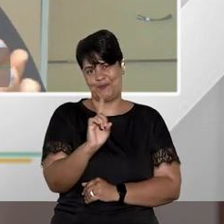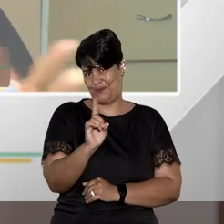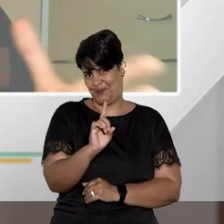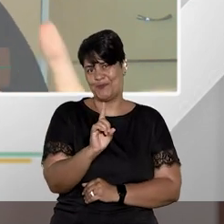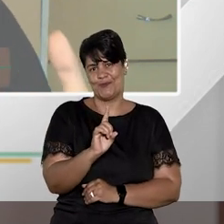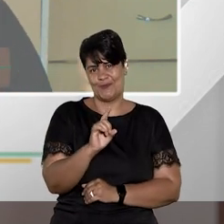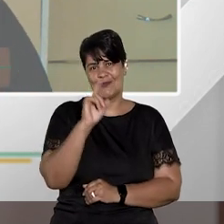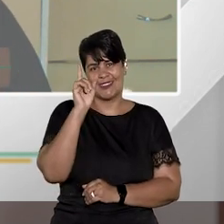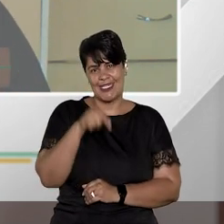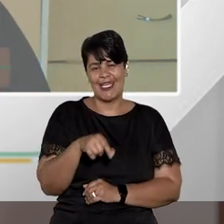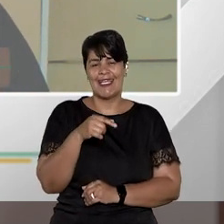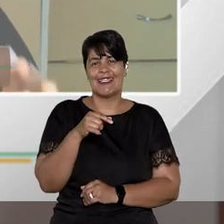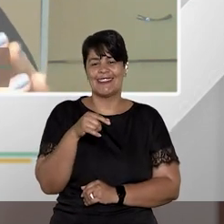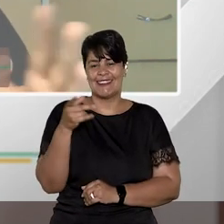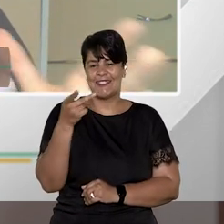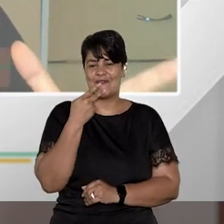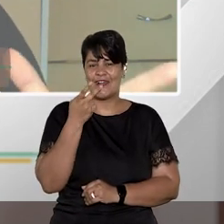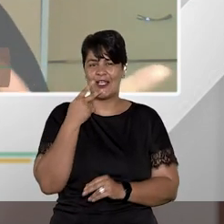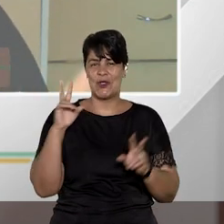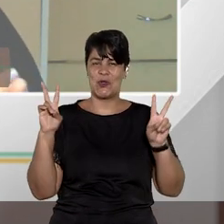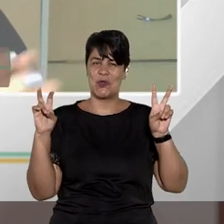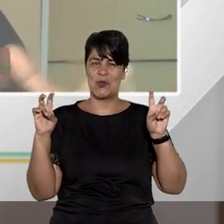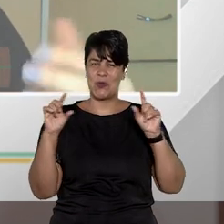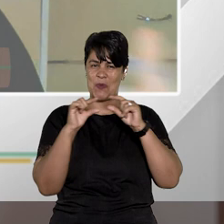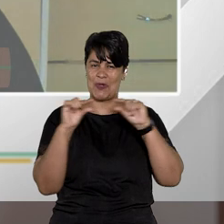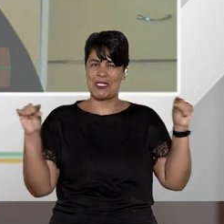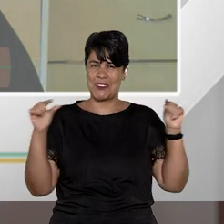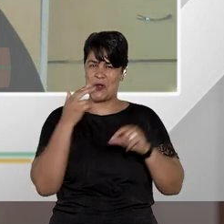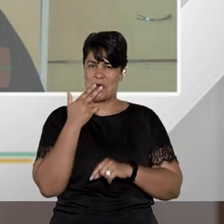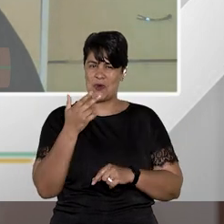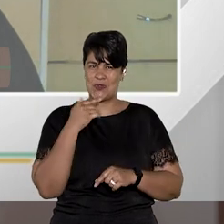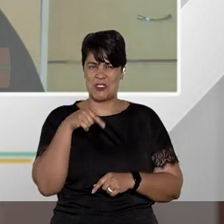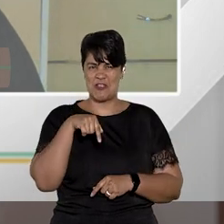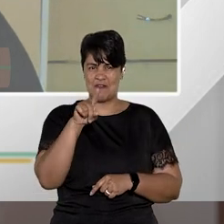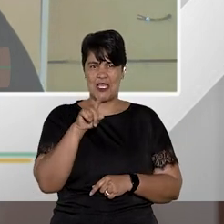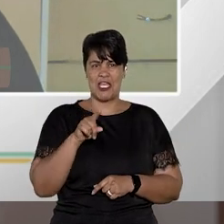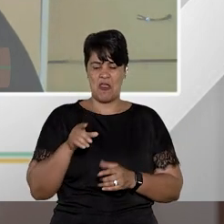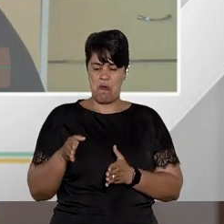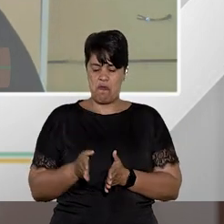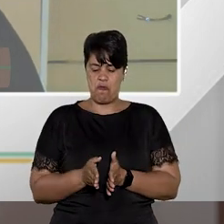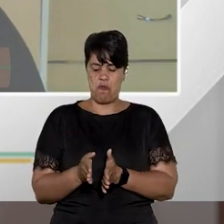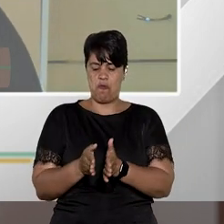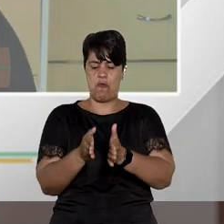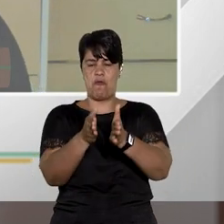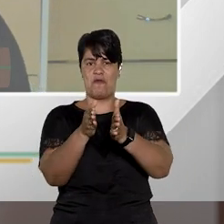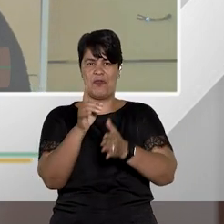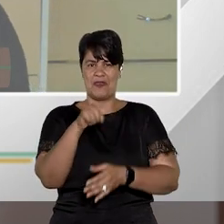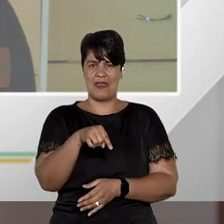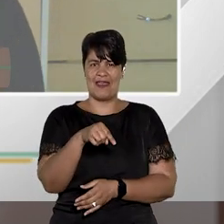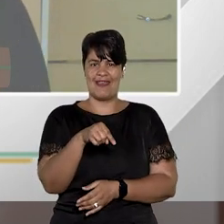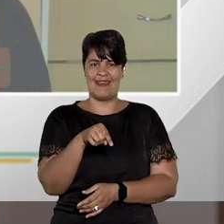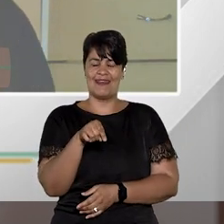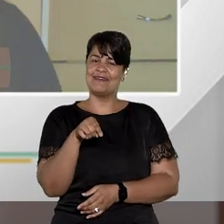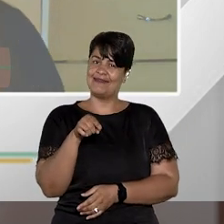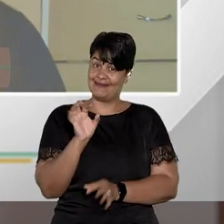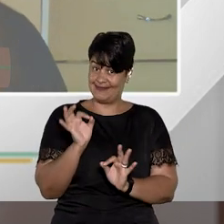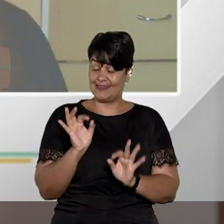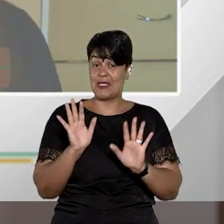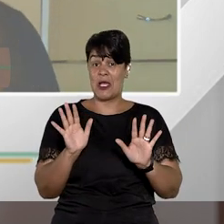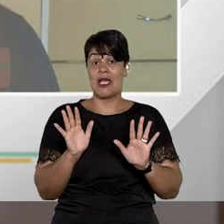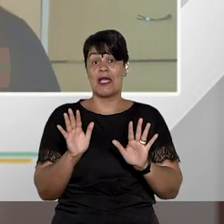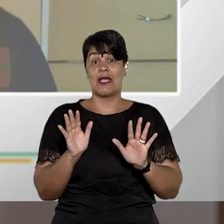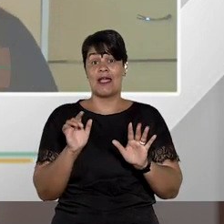história da via estreita do Rich essa expressão bonita chique você vai no jantar fala via estreita do Rich a pessoa até se apaixona mas